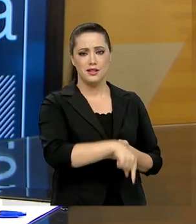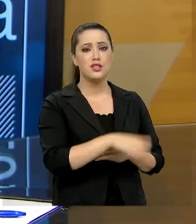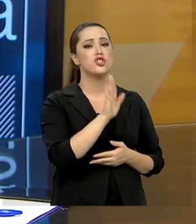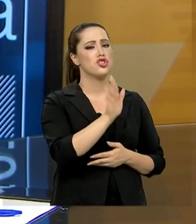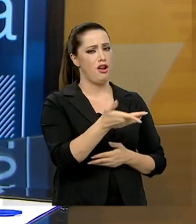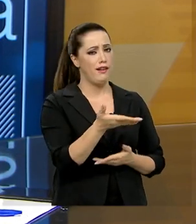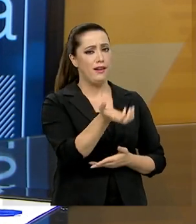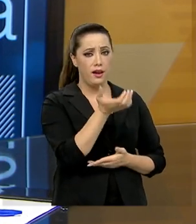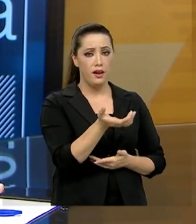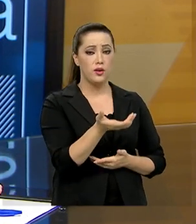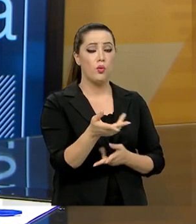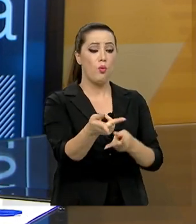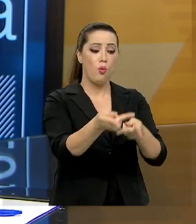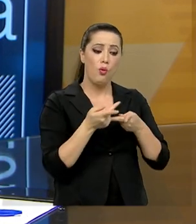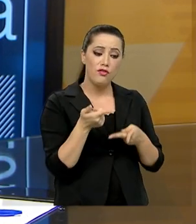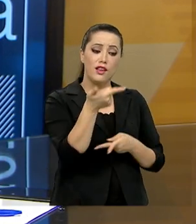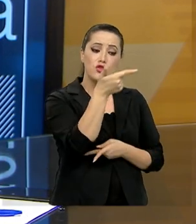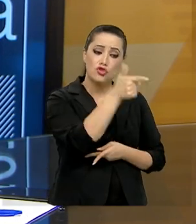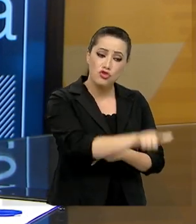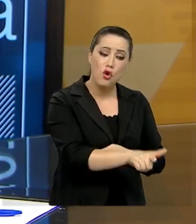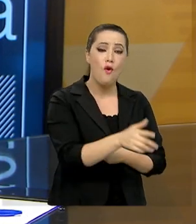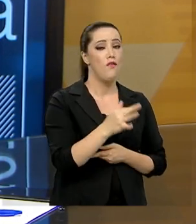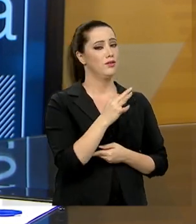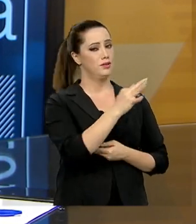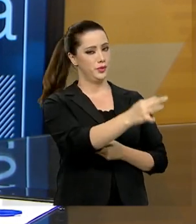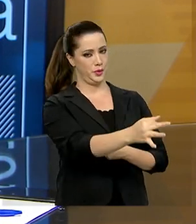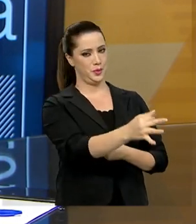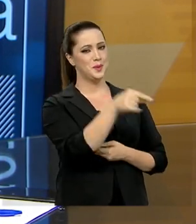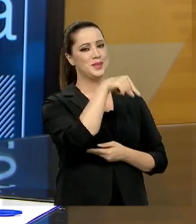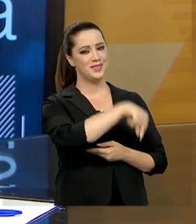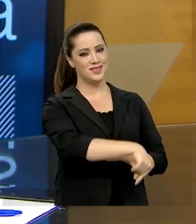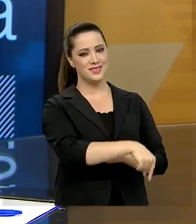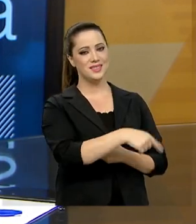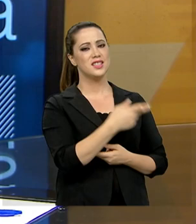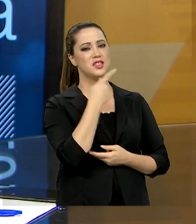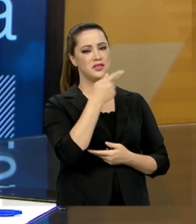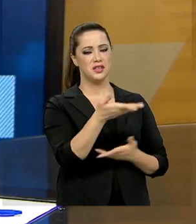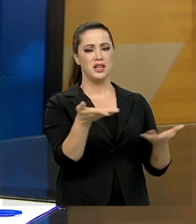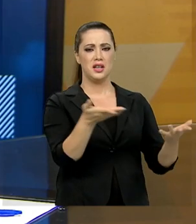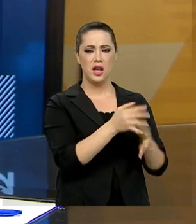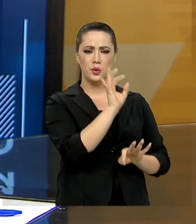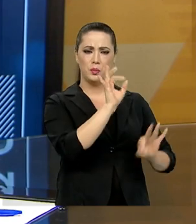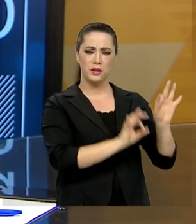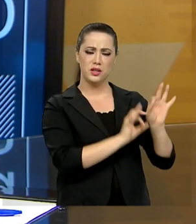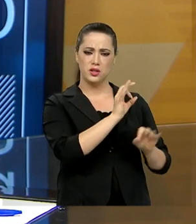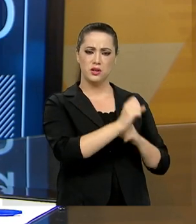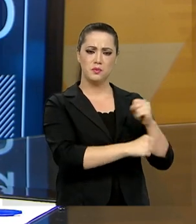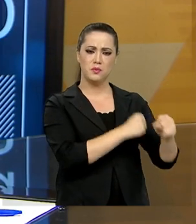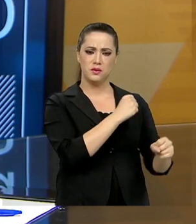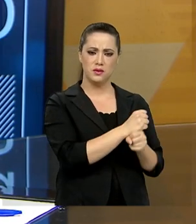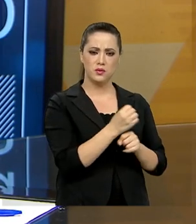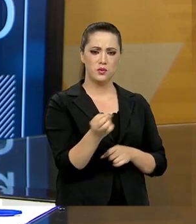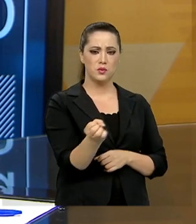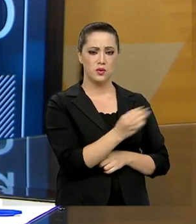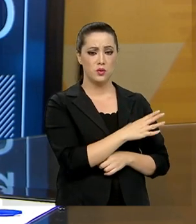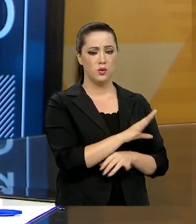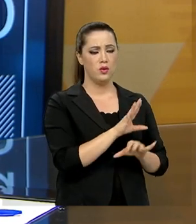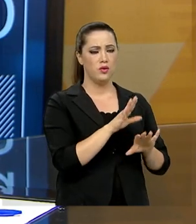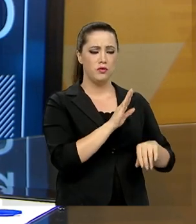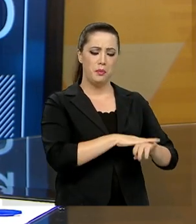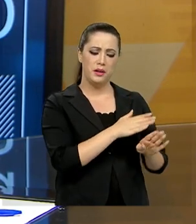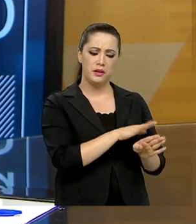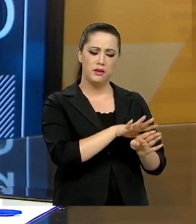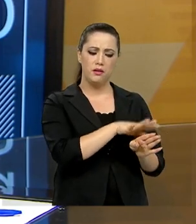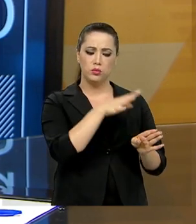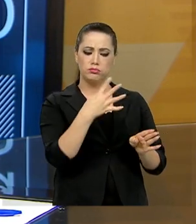o convite para o senhor voltar ao Brasil em pauta, falar um pouquinho desse plano decenal do ano que vem, desse novo ciclo aí que se inicia na